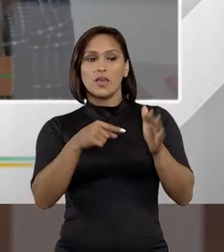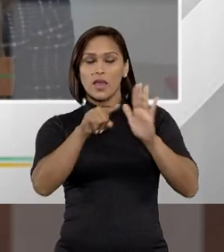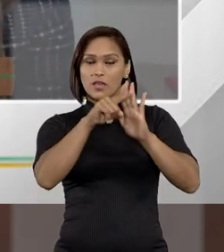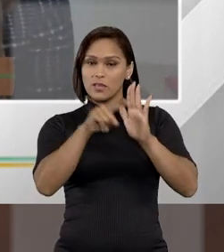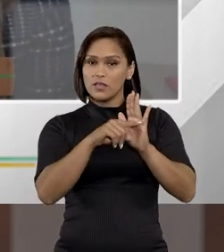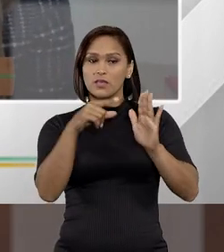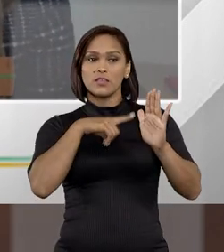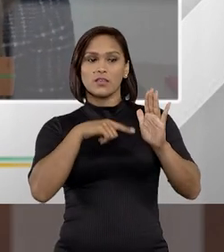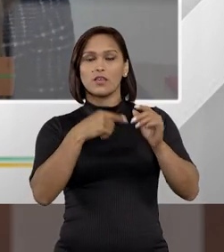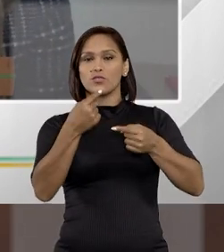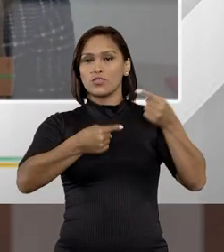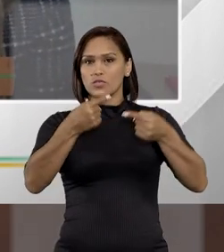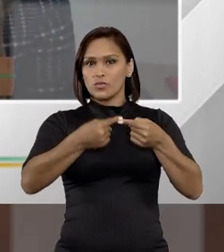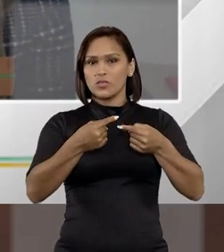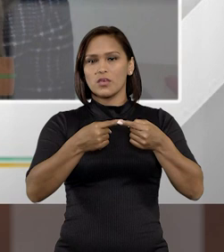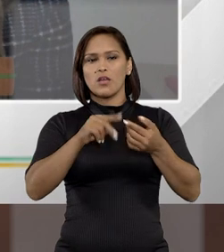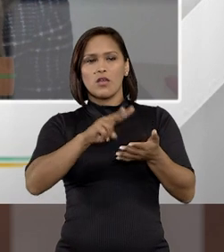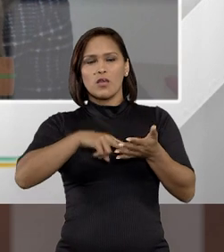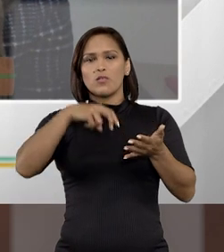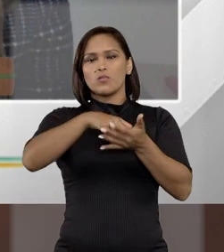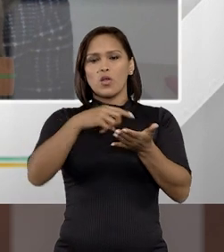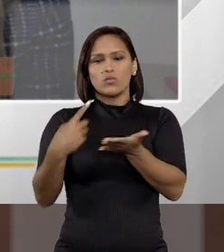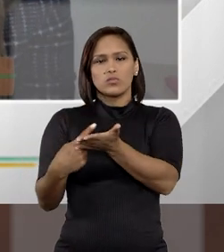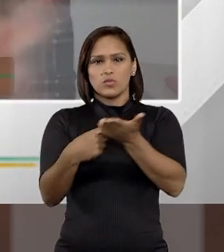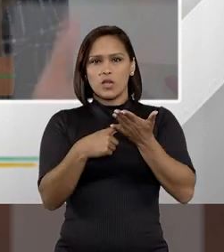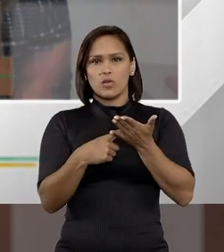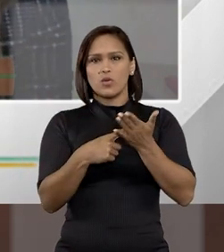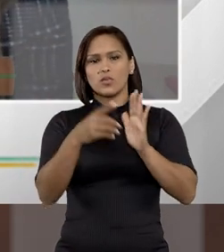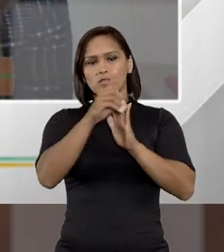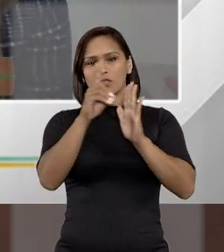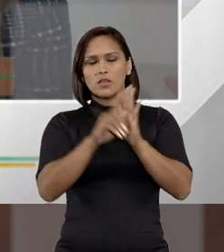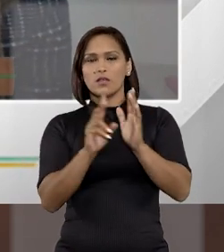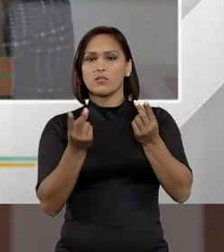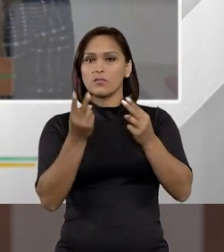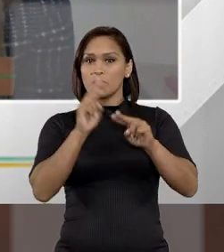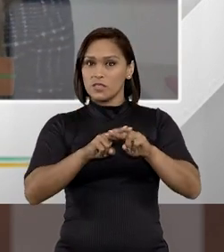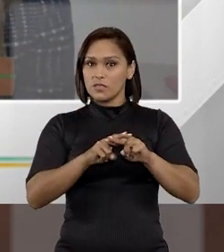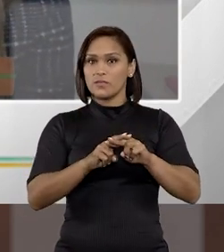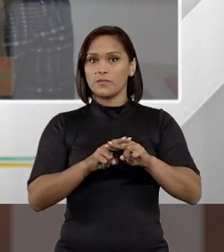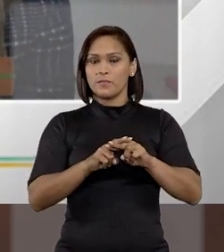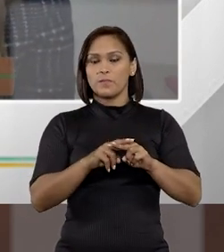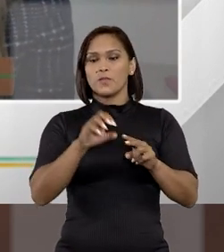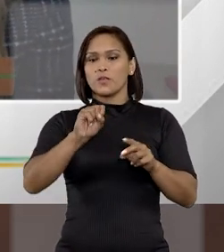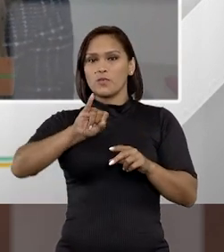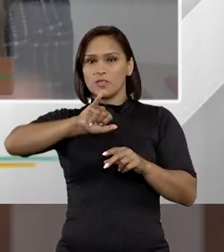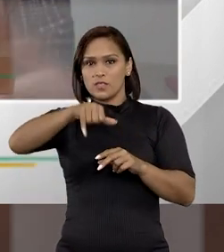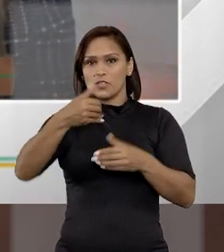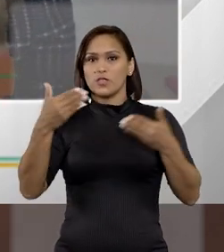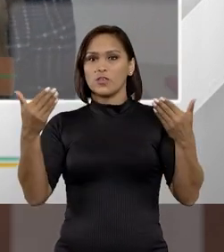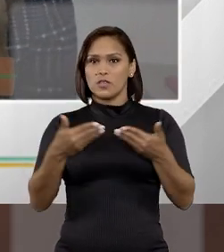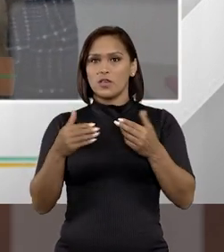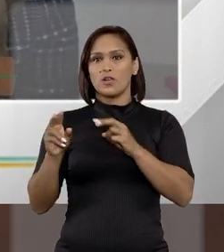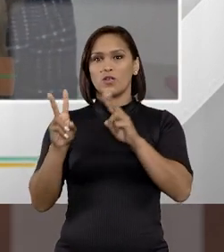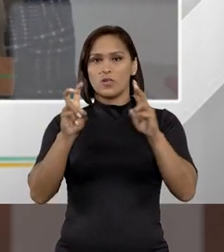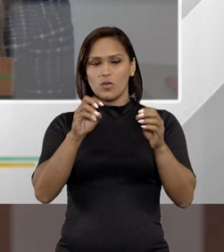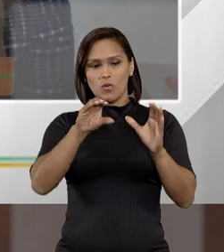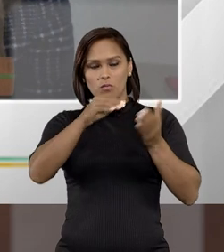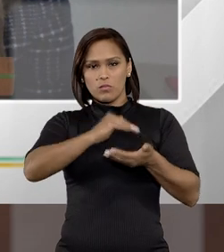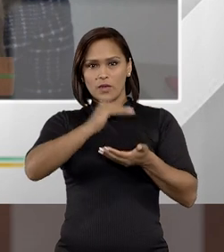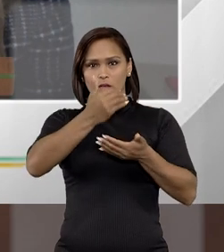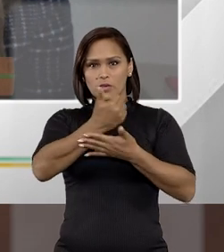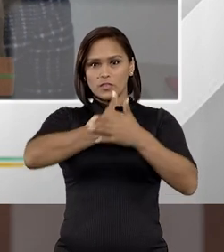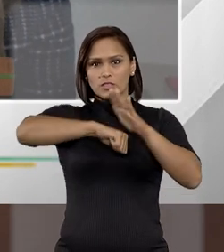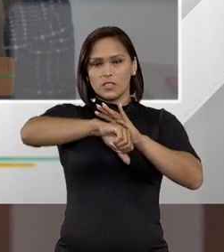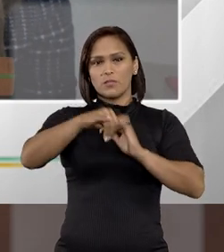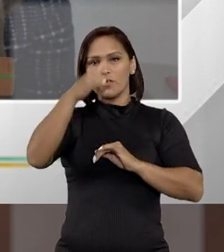por algum motivo, há aí a discussão sobre o descumprimento desse acordo e se decreta uma prisão. E aí o STJ, e agora com o Astro no pacote